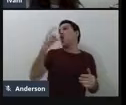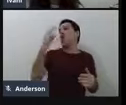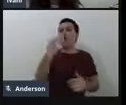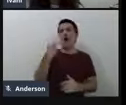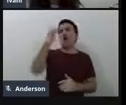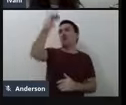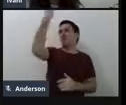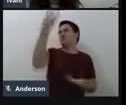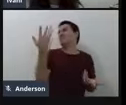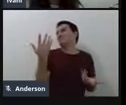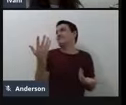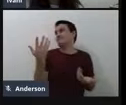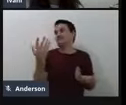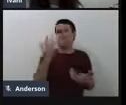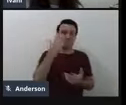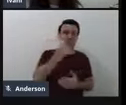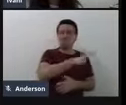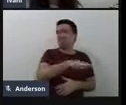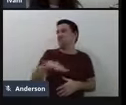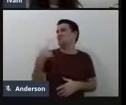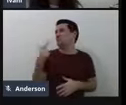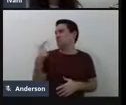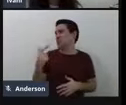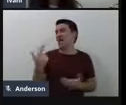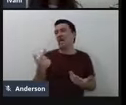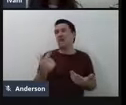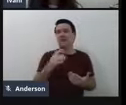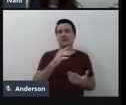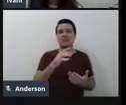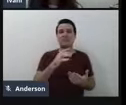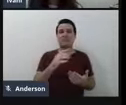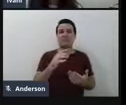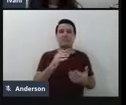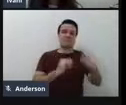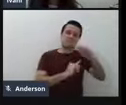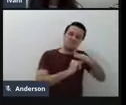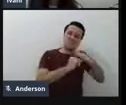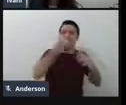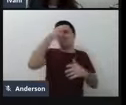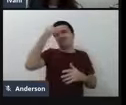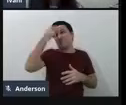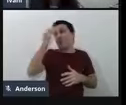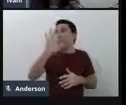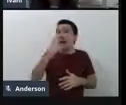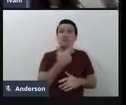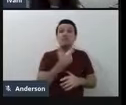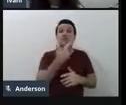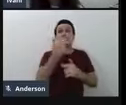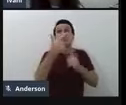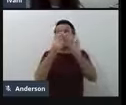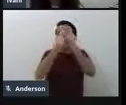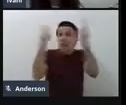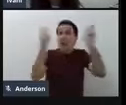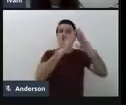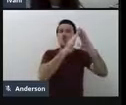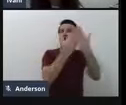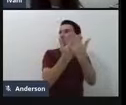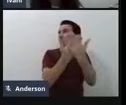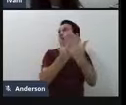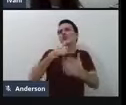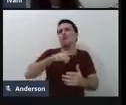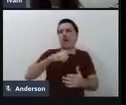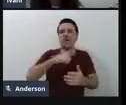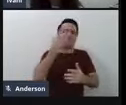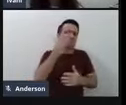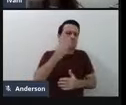mas com exceção as instituições como a nossa, as universidades, as demais escolas de educação básica, tem desde a criança bem